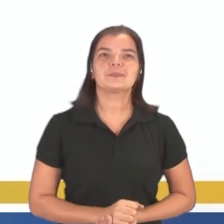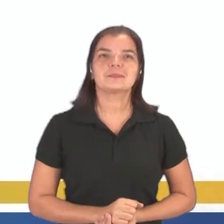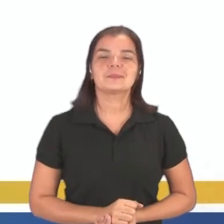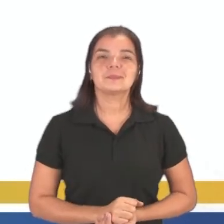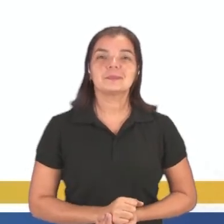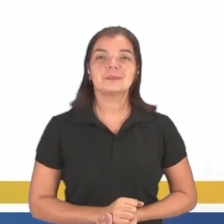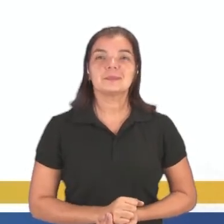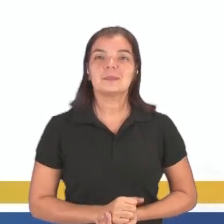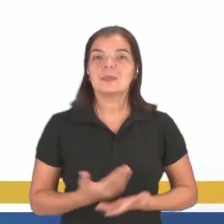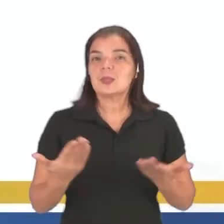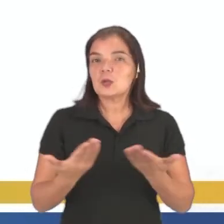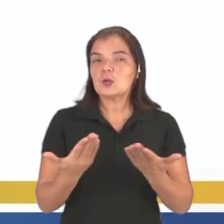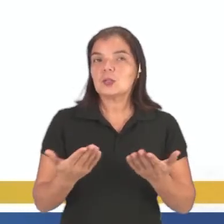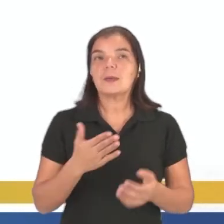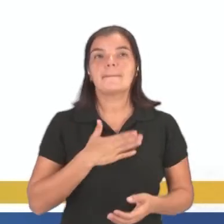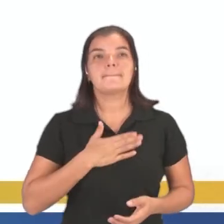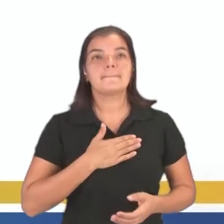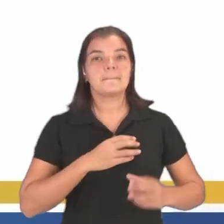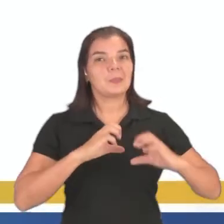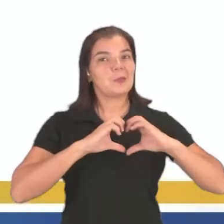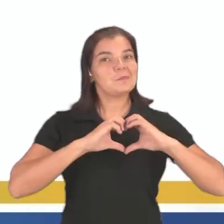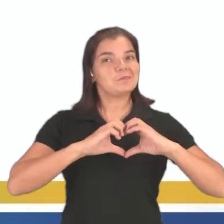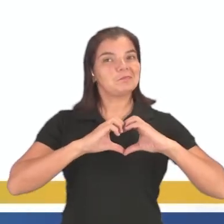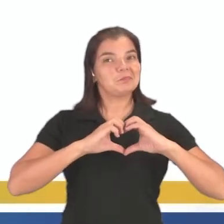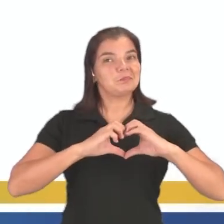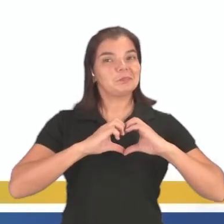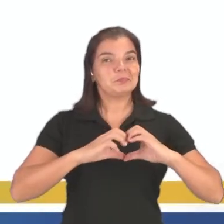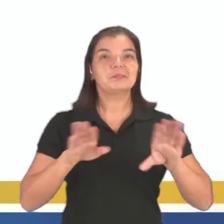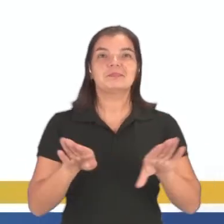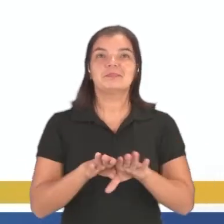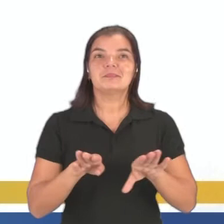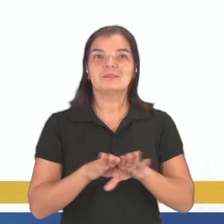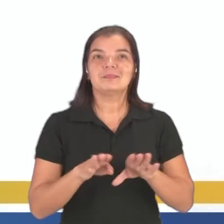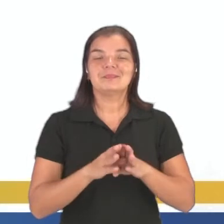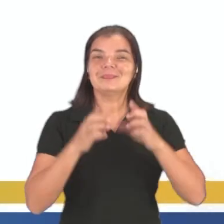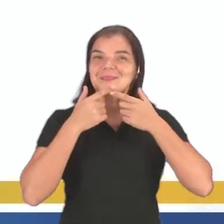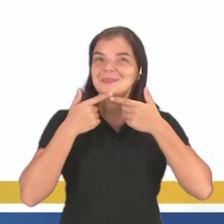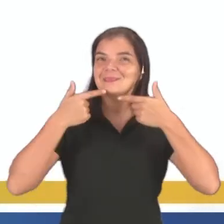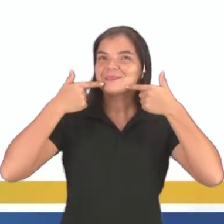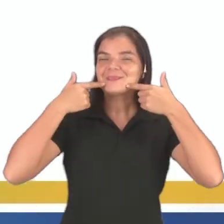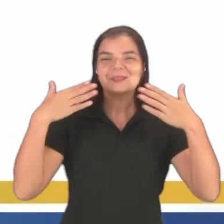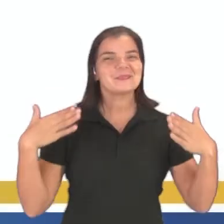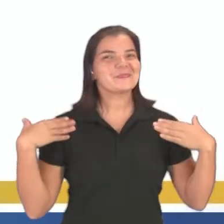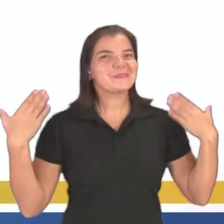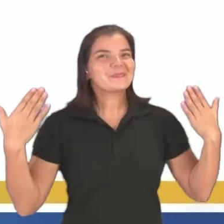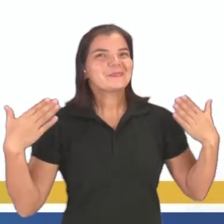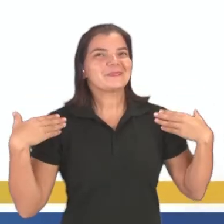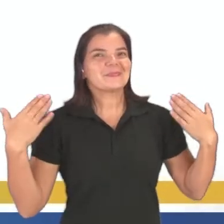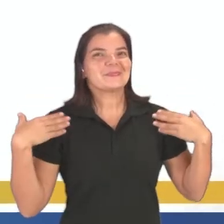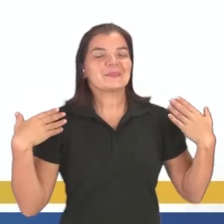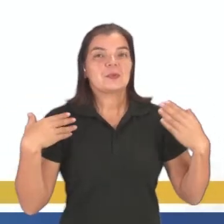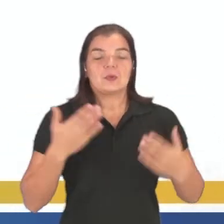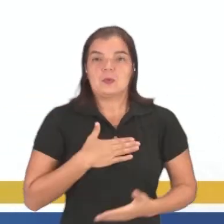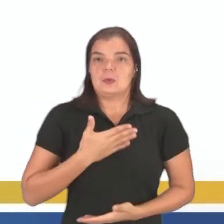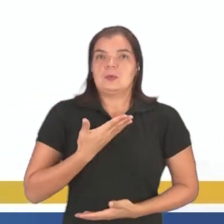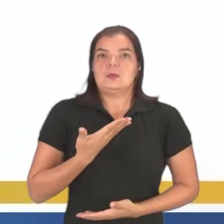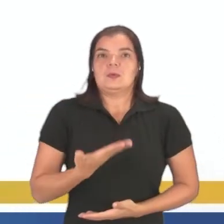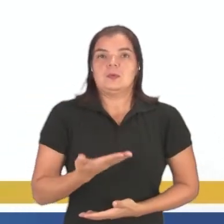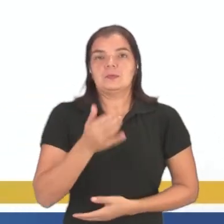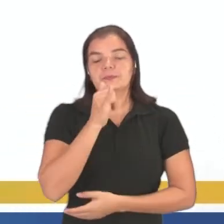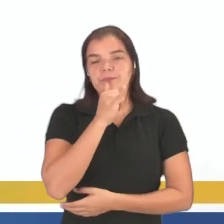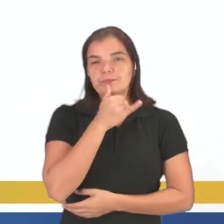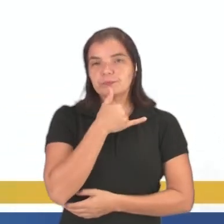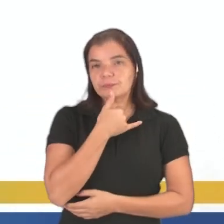Olha lá os seguintes. Me gusta, me encanta, me divierte, me alegra, me assombra, me